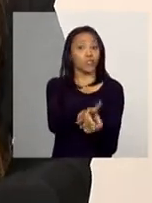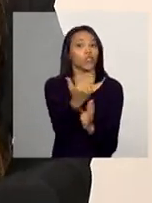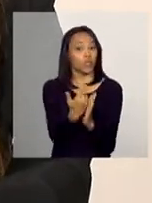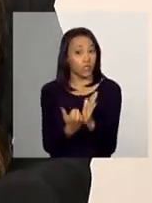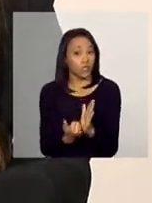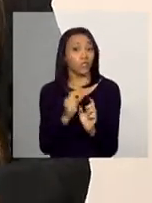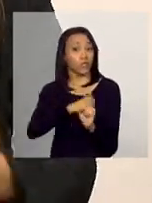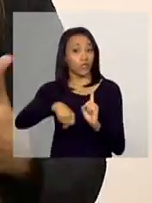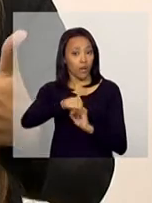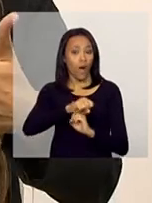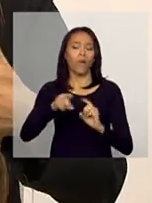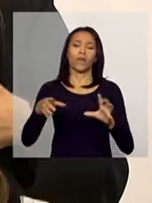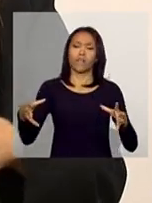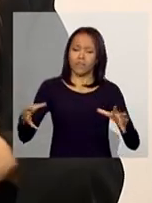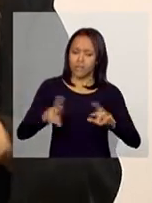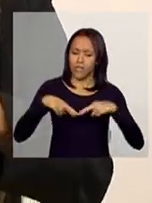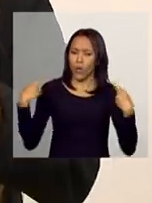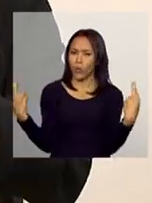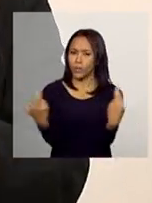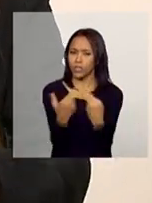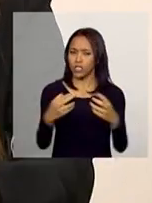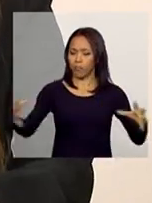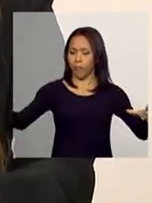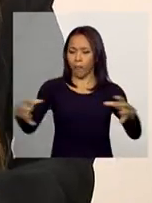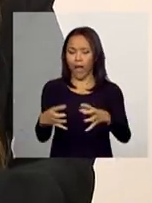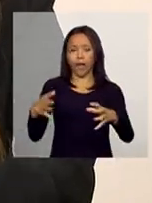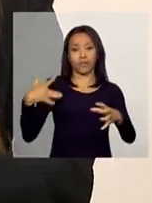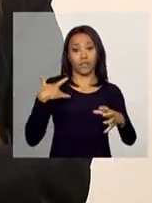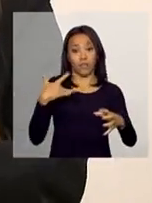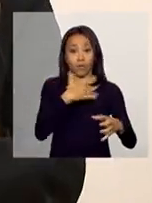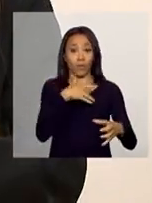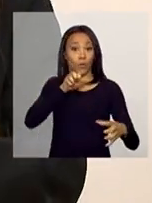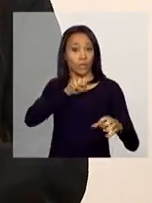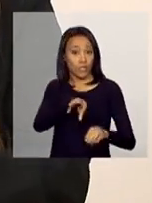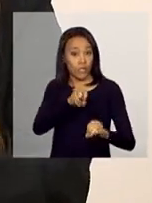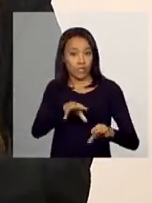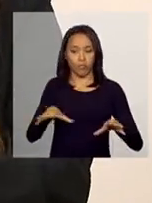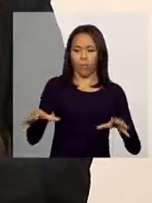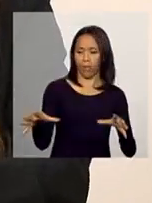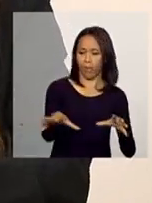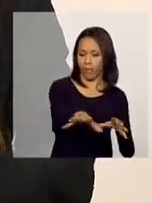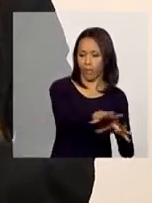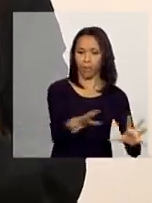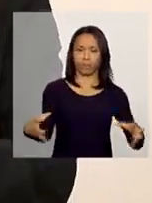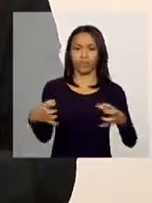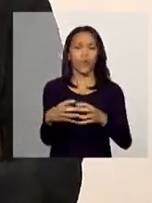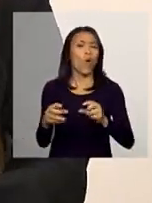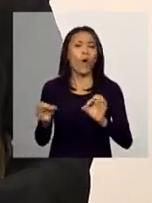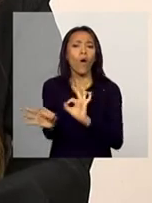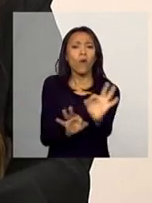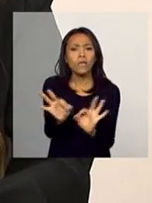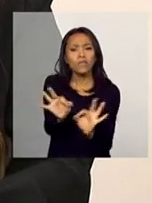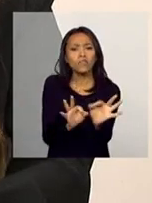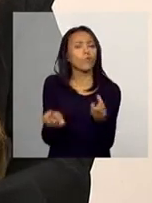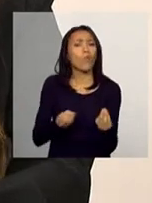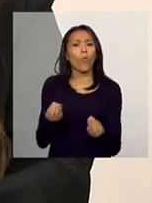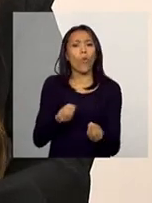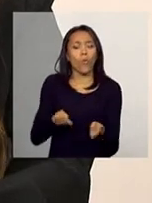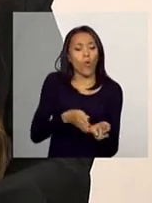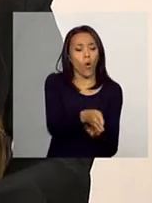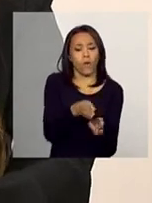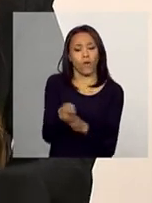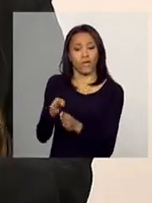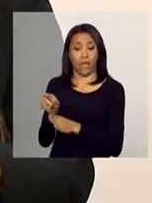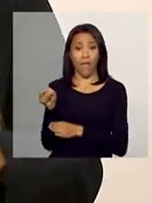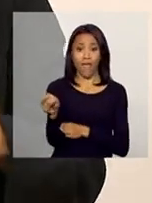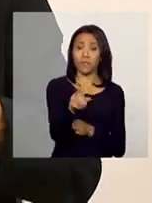de proteção básica, vai se reunir com a área de educação e de saúde, para que organizem a proposta de acompanhamento dessas famílias